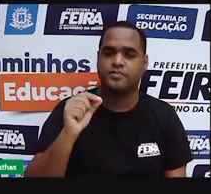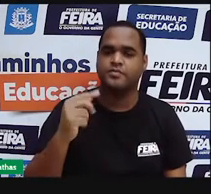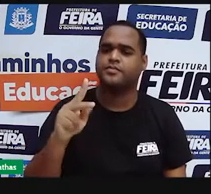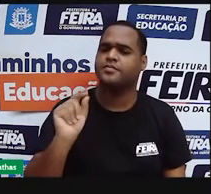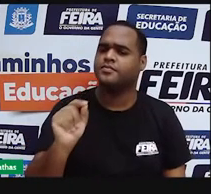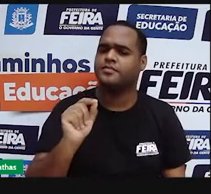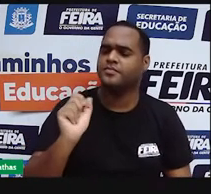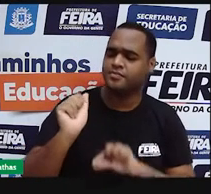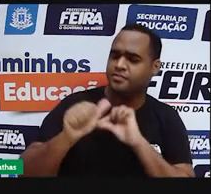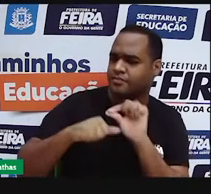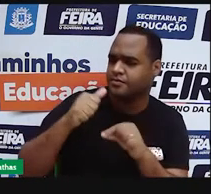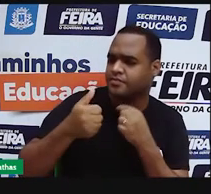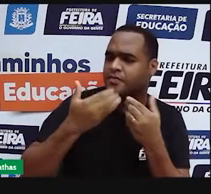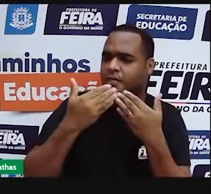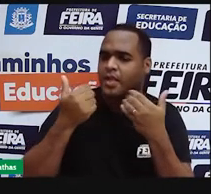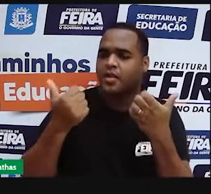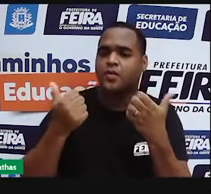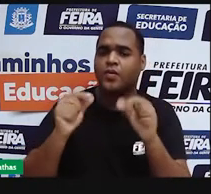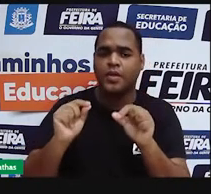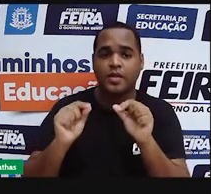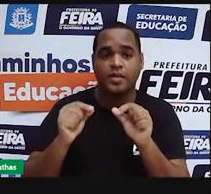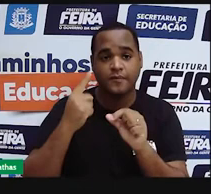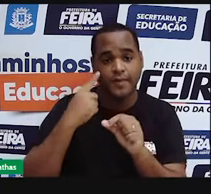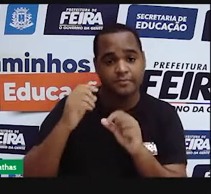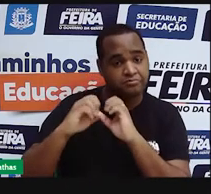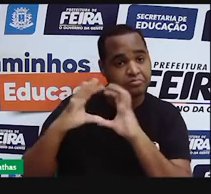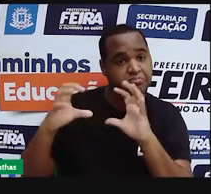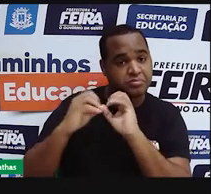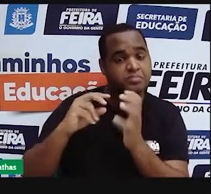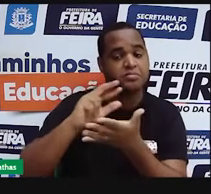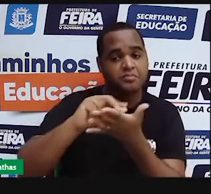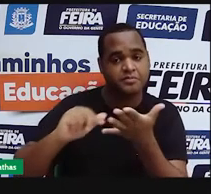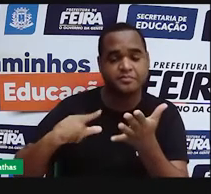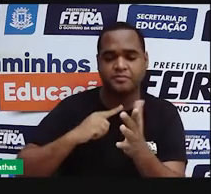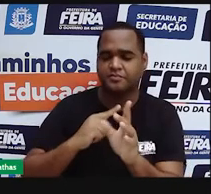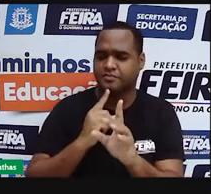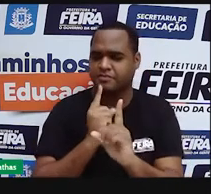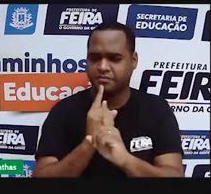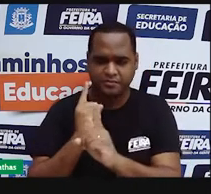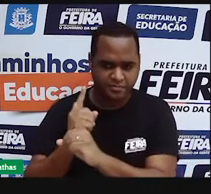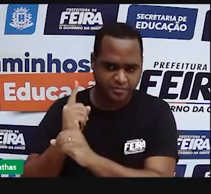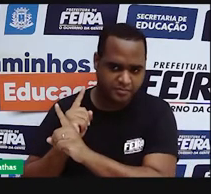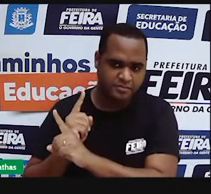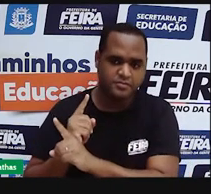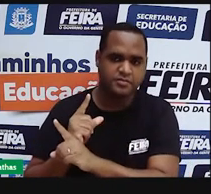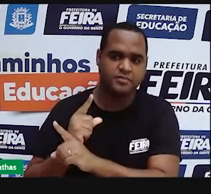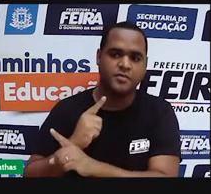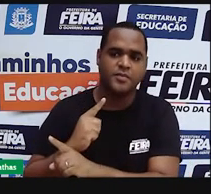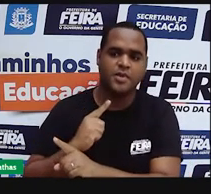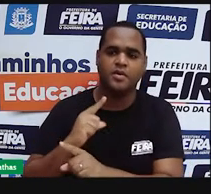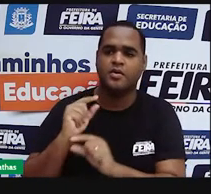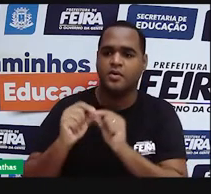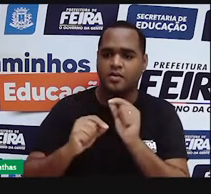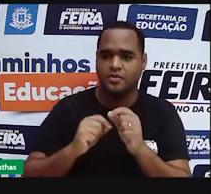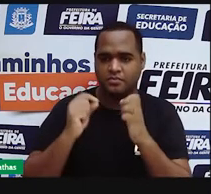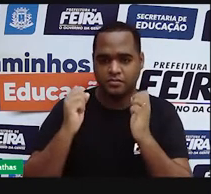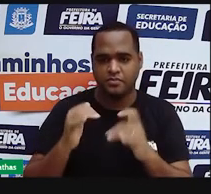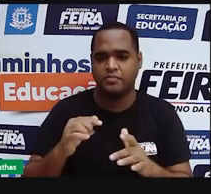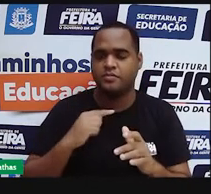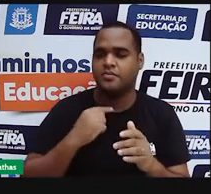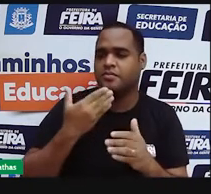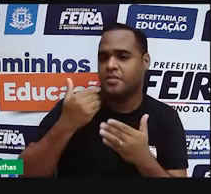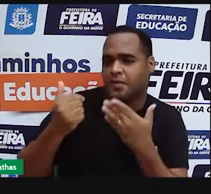fato elas. Ele acabou descobrindo mais coisas, mas ele pegou aquelas ideias essenciais de Rutherford e deu uma